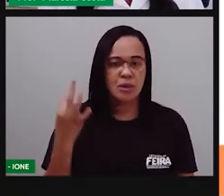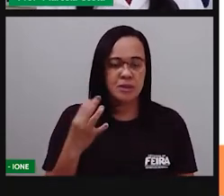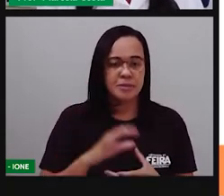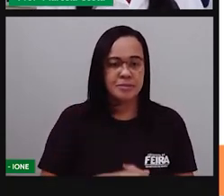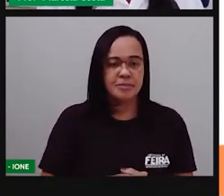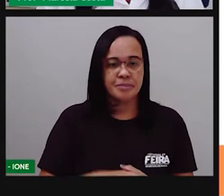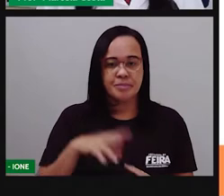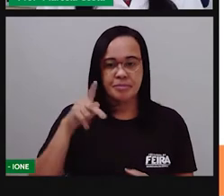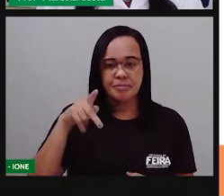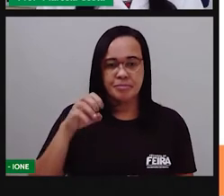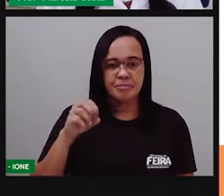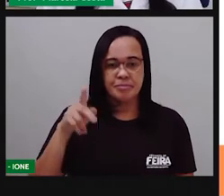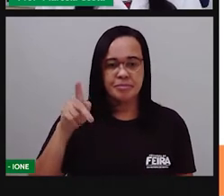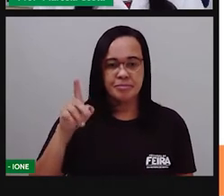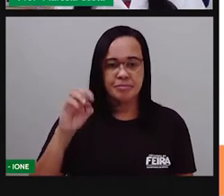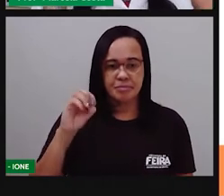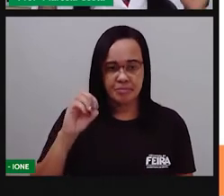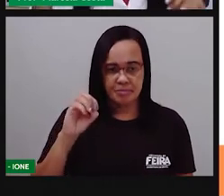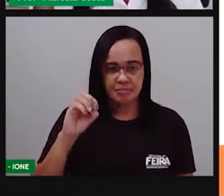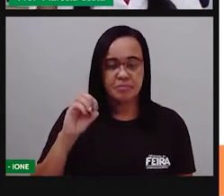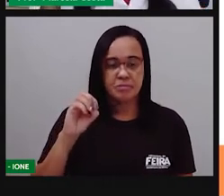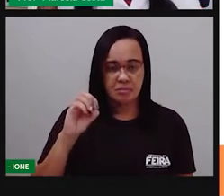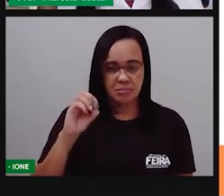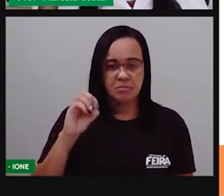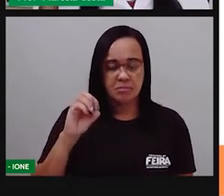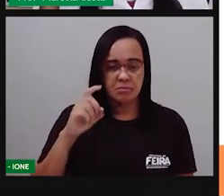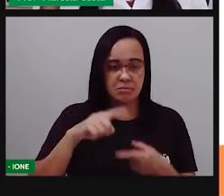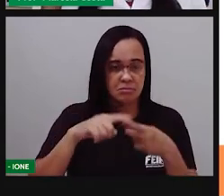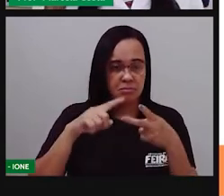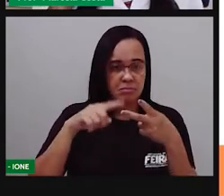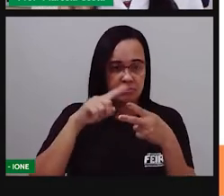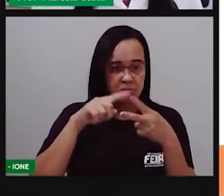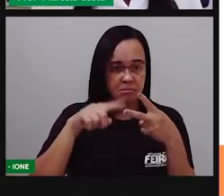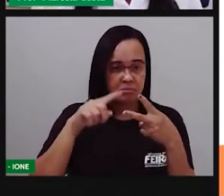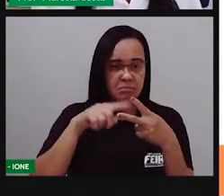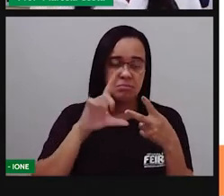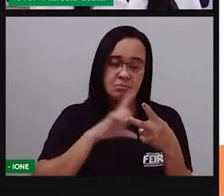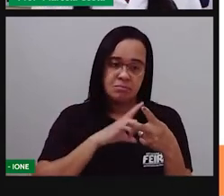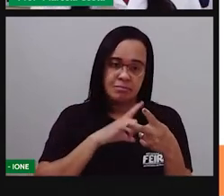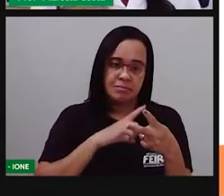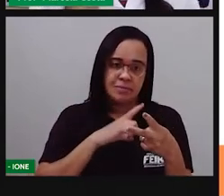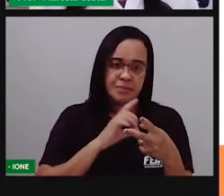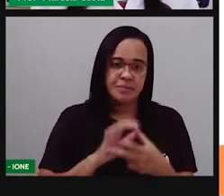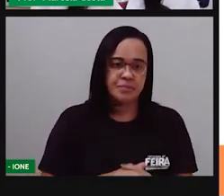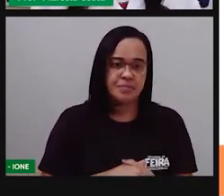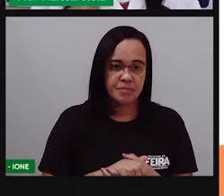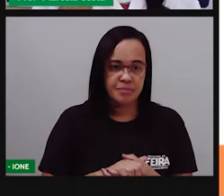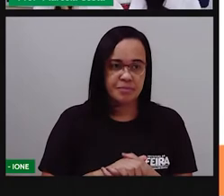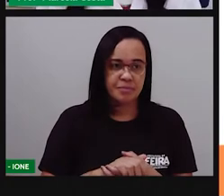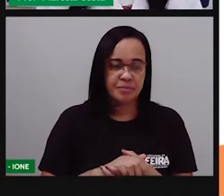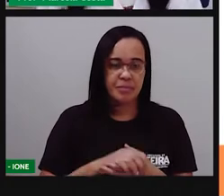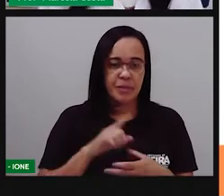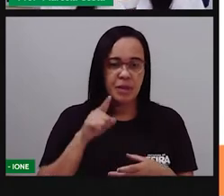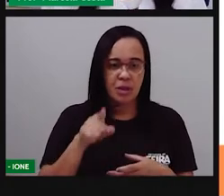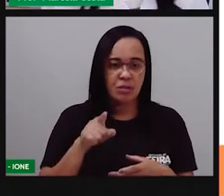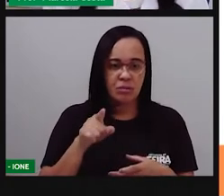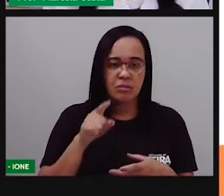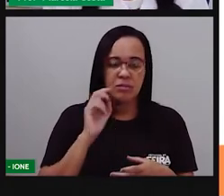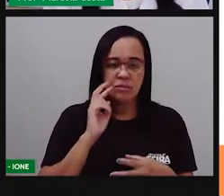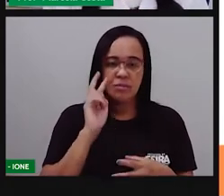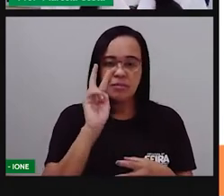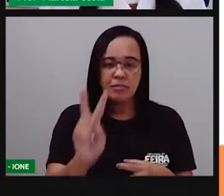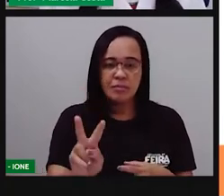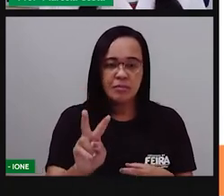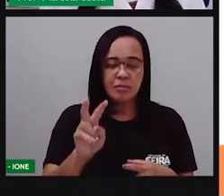Pá, pó. Duas sílabas. Você abriu a boca duas vezes